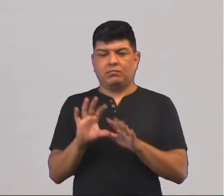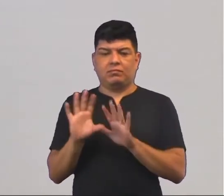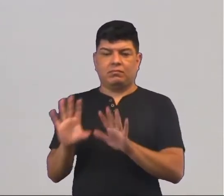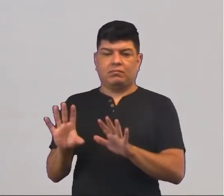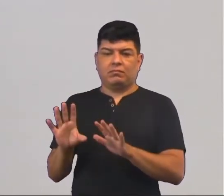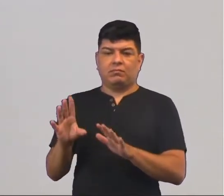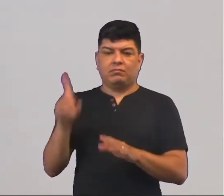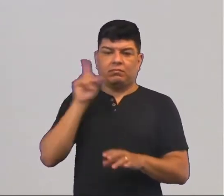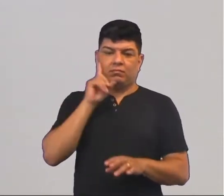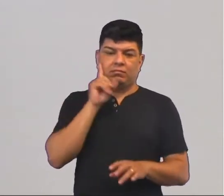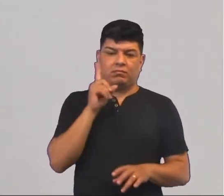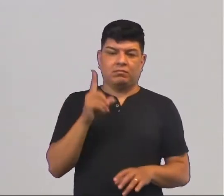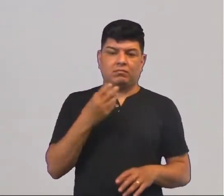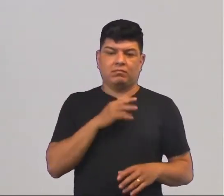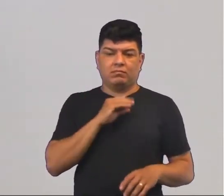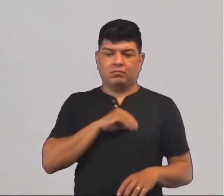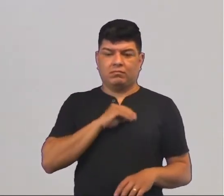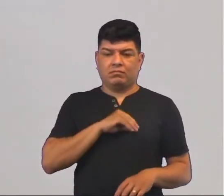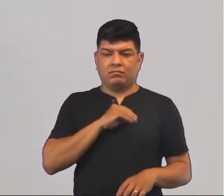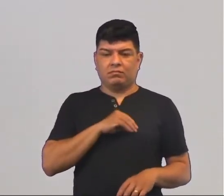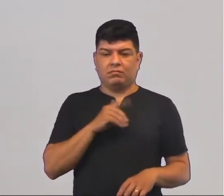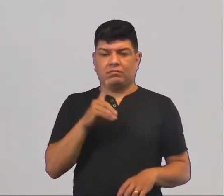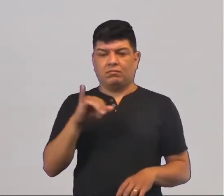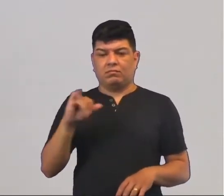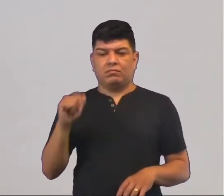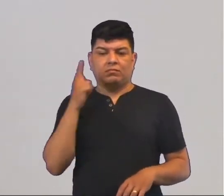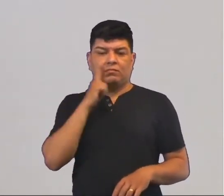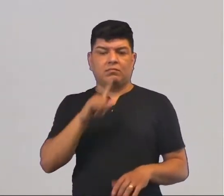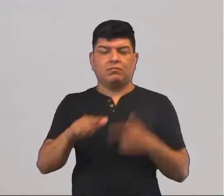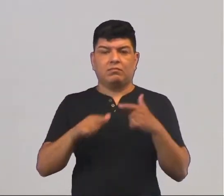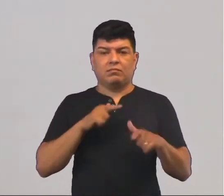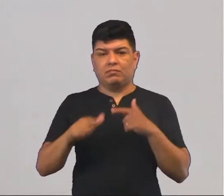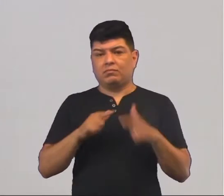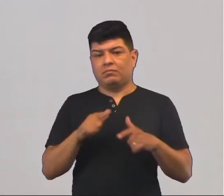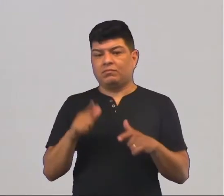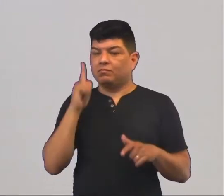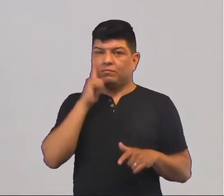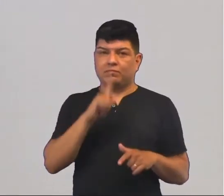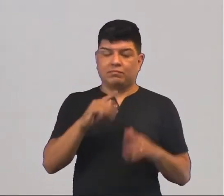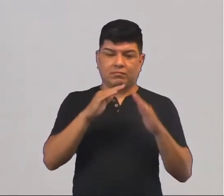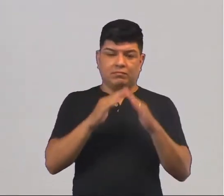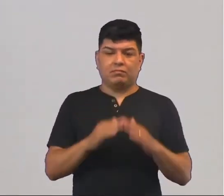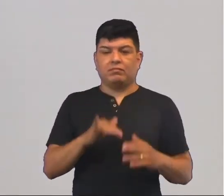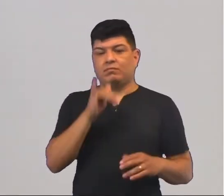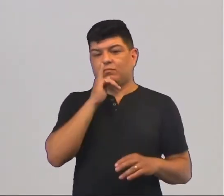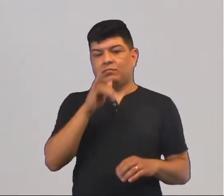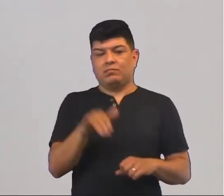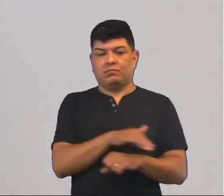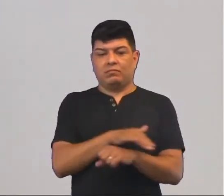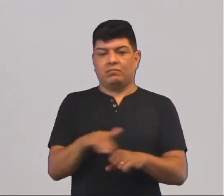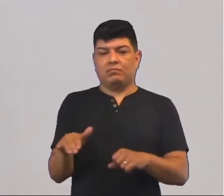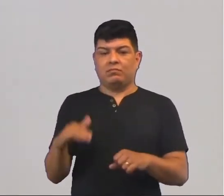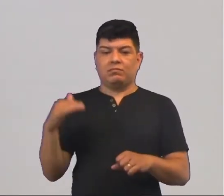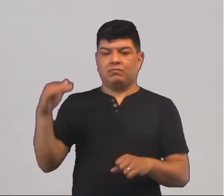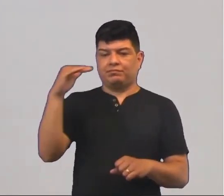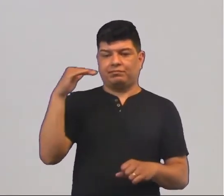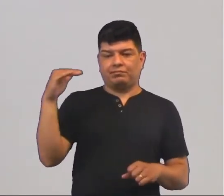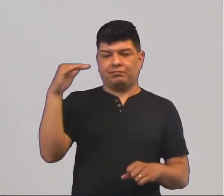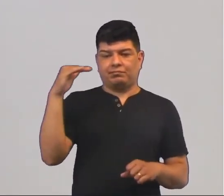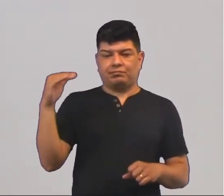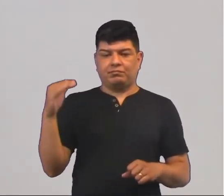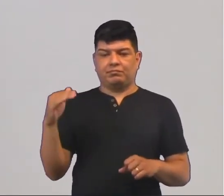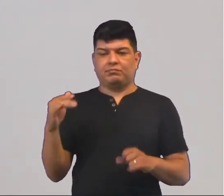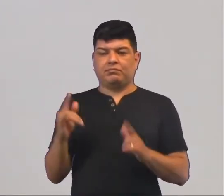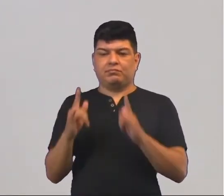são aqueles diaristas que recebem pelo dia, quando conseguem algum trabalho, eles não vão conseguir morar, por exemplo, num bairro de classe média alta, no